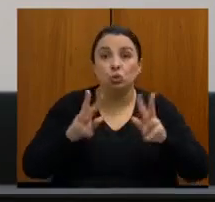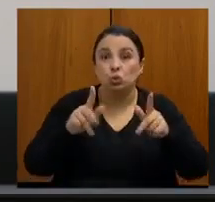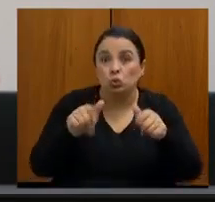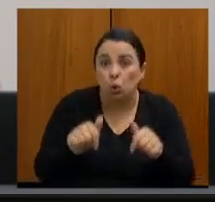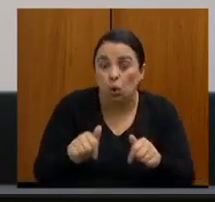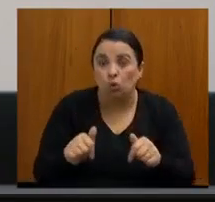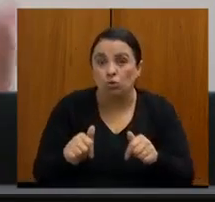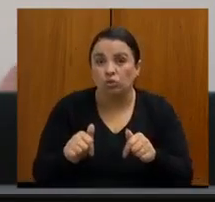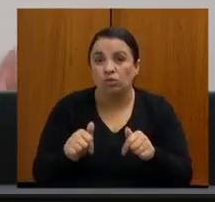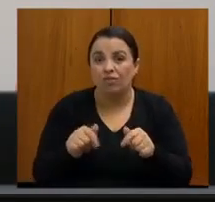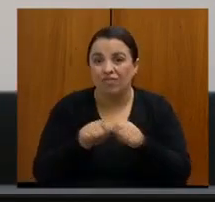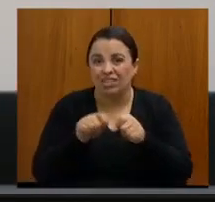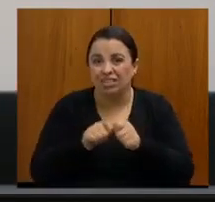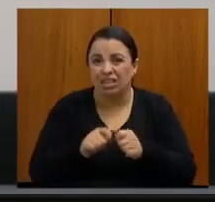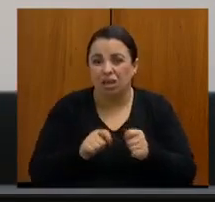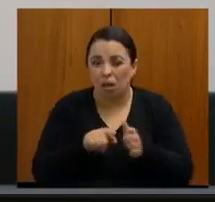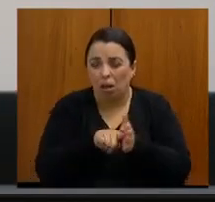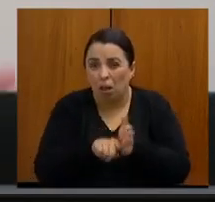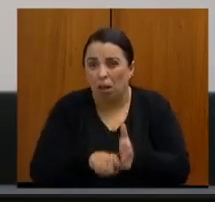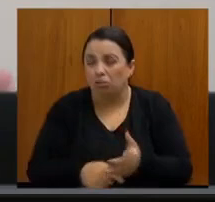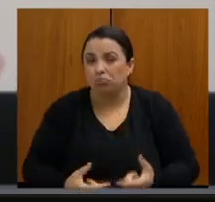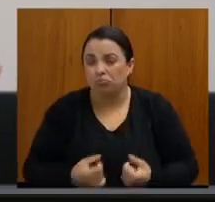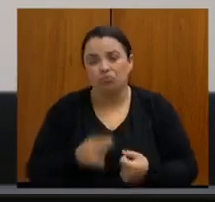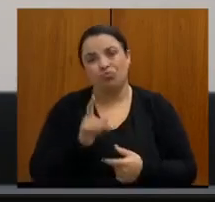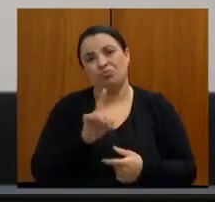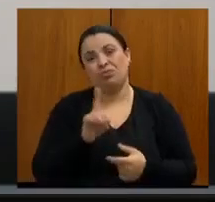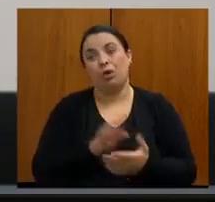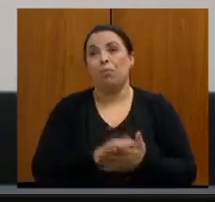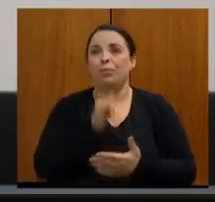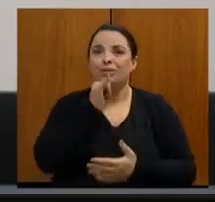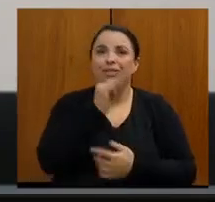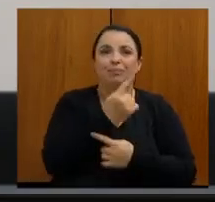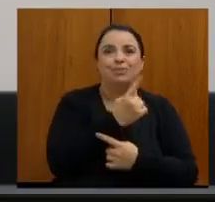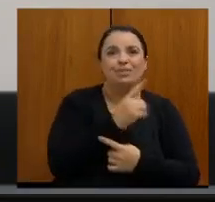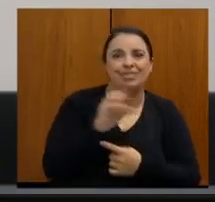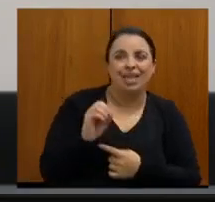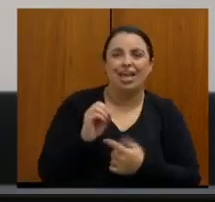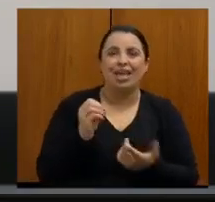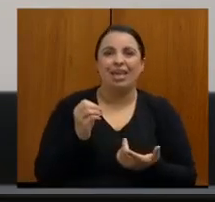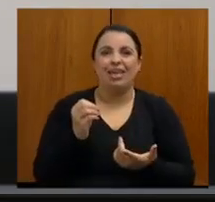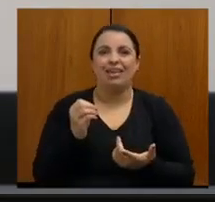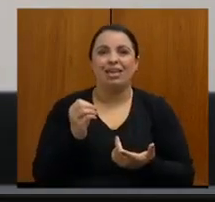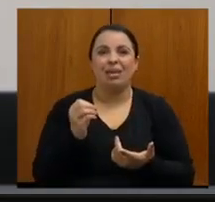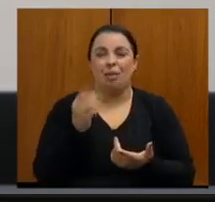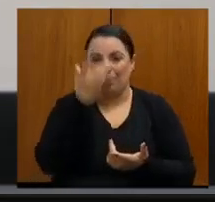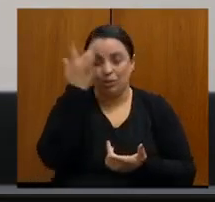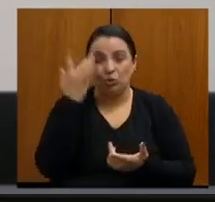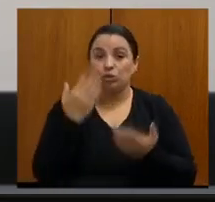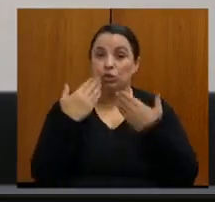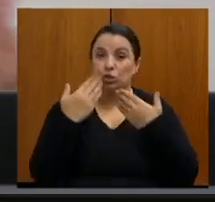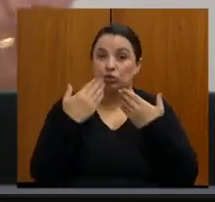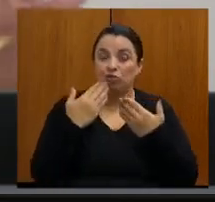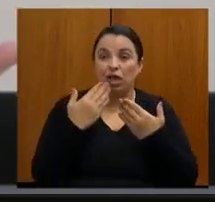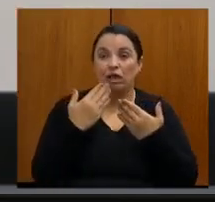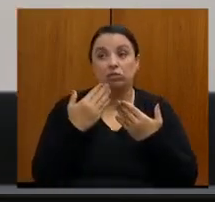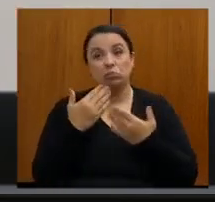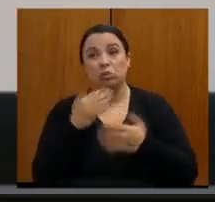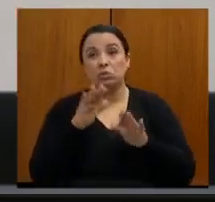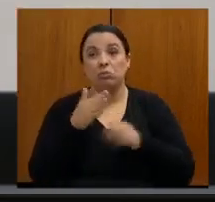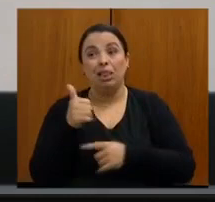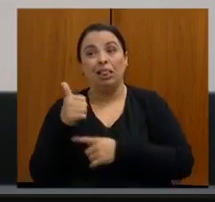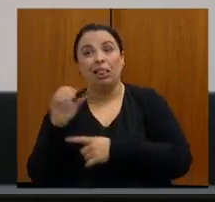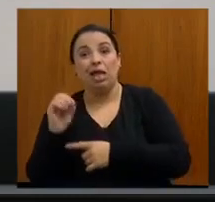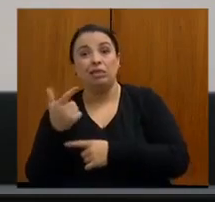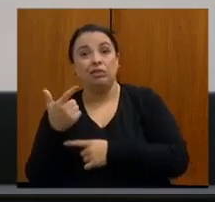Porque de cada 100 pacientes com suspeita, 10, 20 vão confirmar câncer, ou até menos. Então, eles não vão conseguir pegar essa demanda